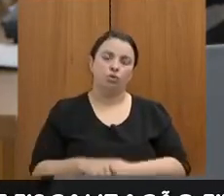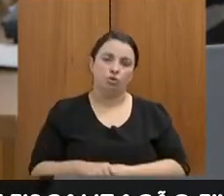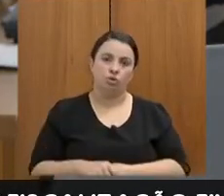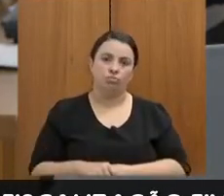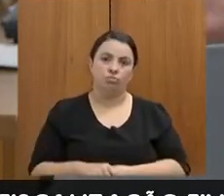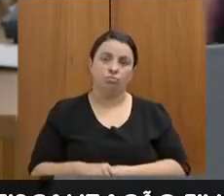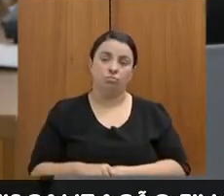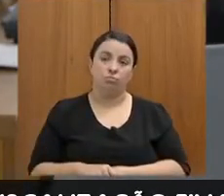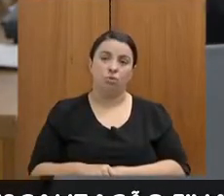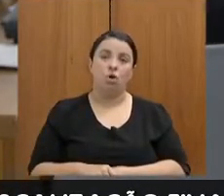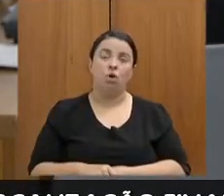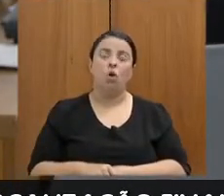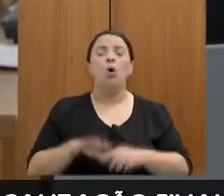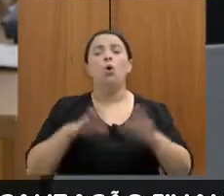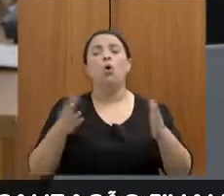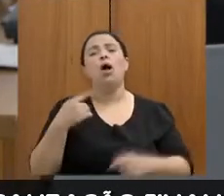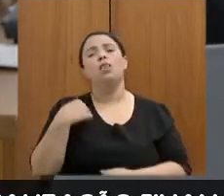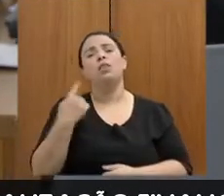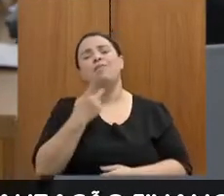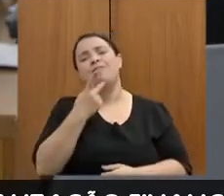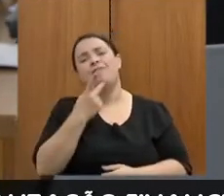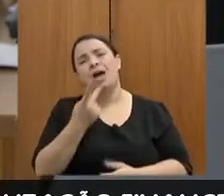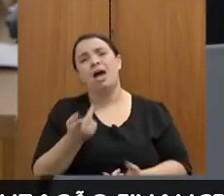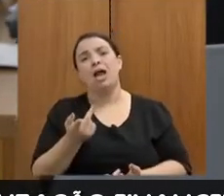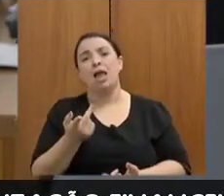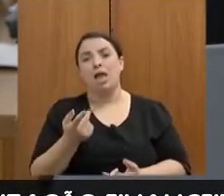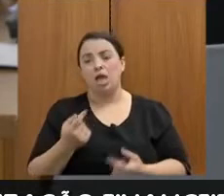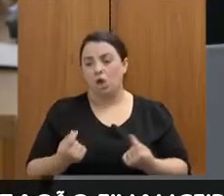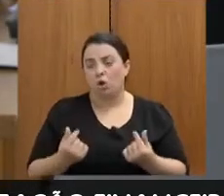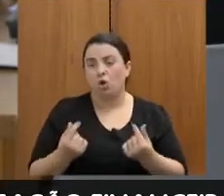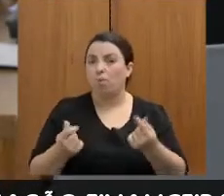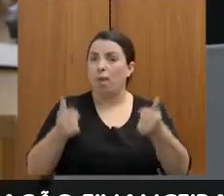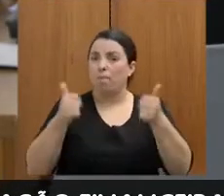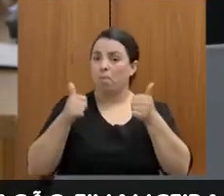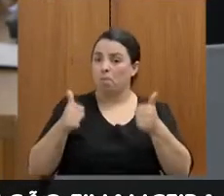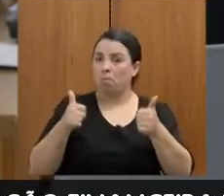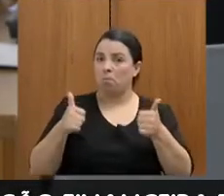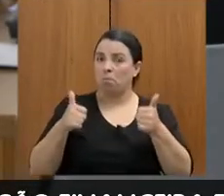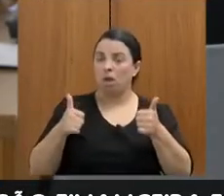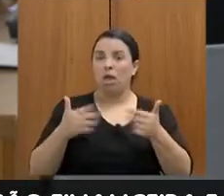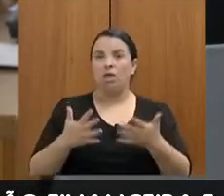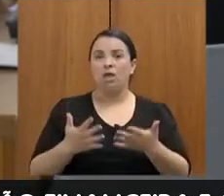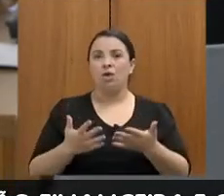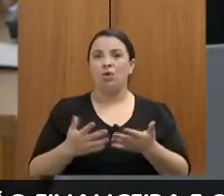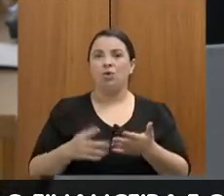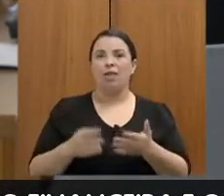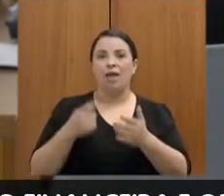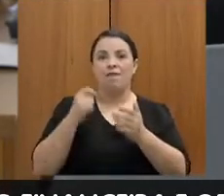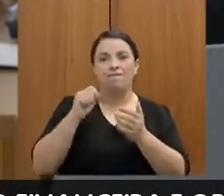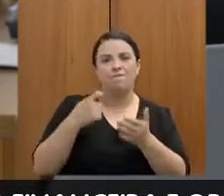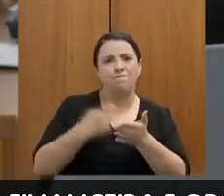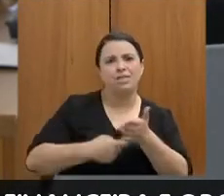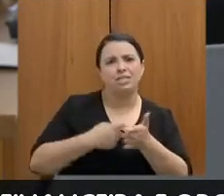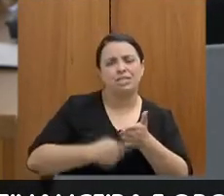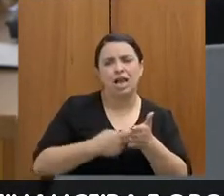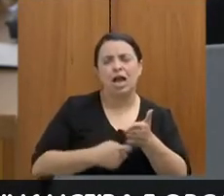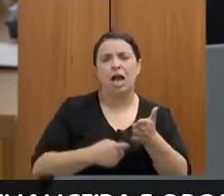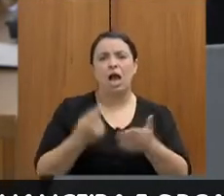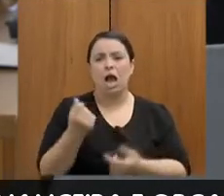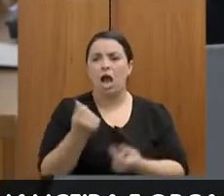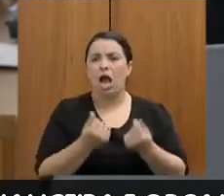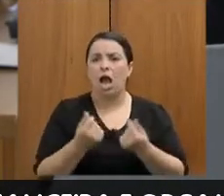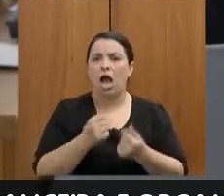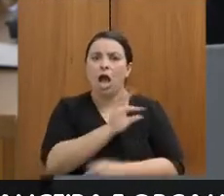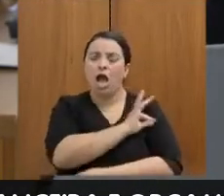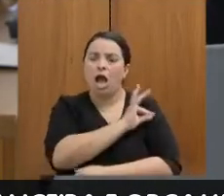fala de saúde econômica, quando a gente fala de saúde financeira, quando a gente fala de recuperação fiscal, recuperação econômica do Estado,